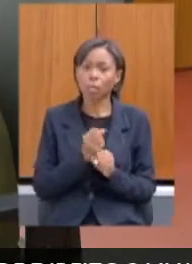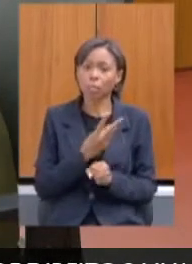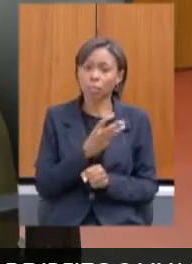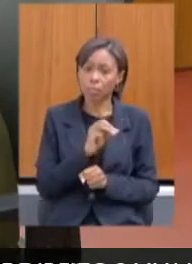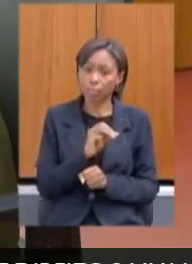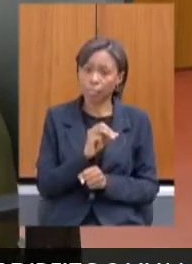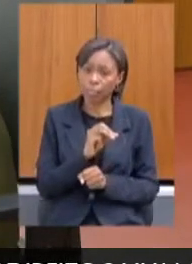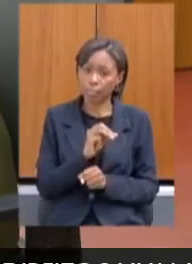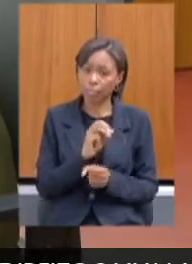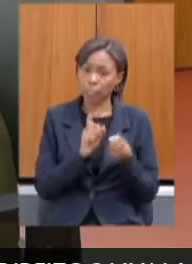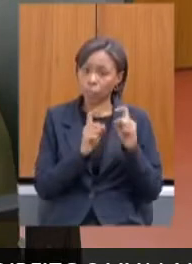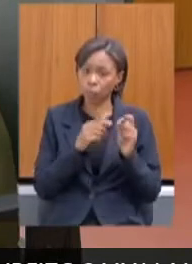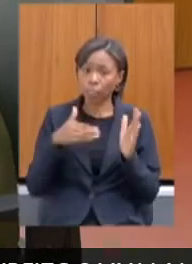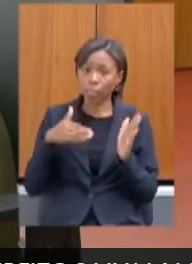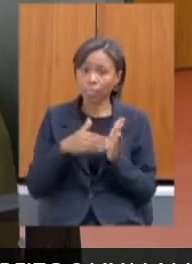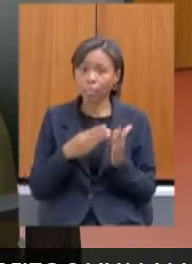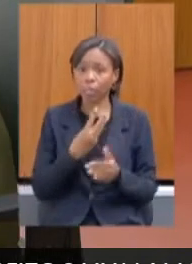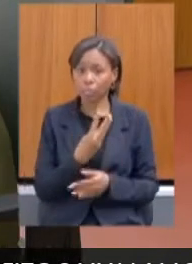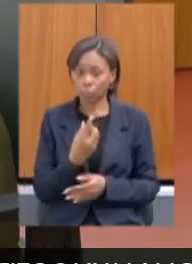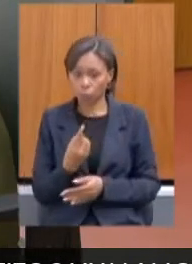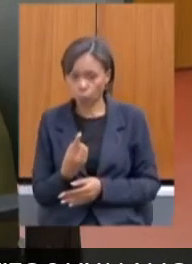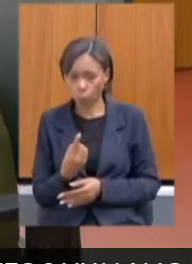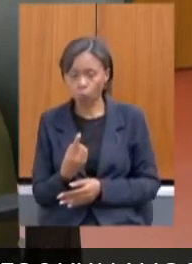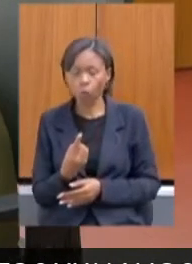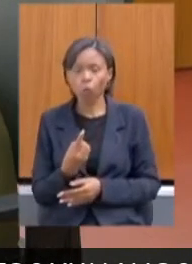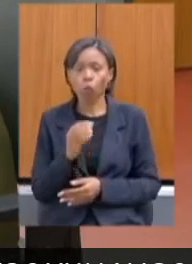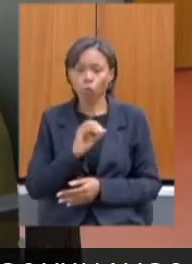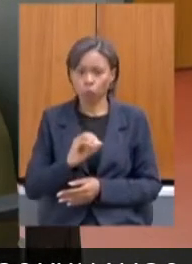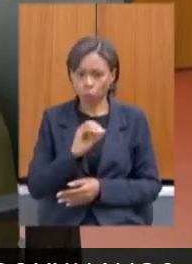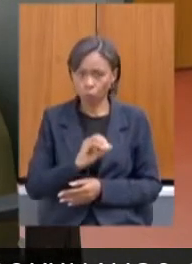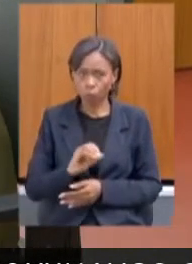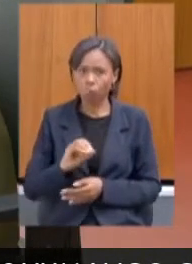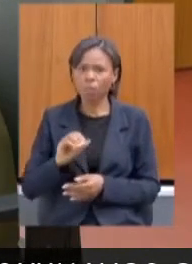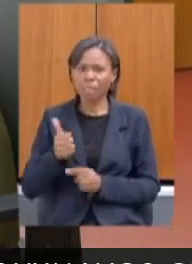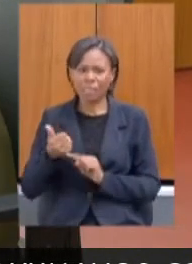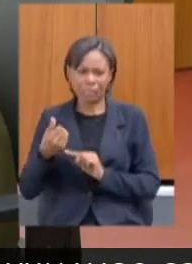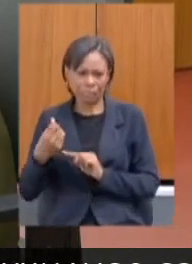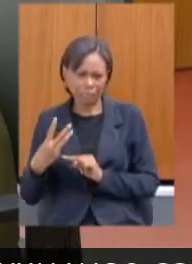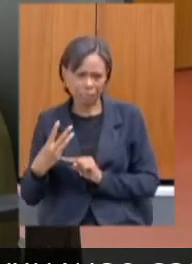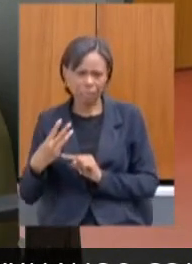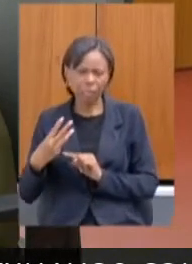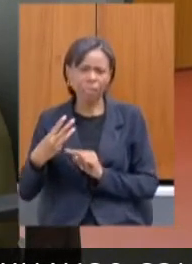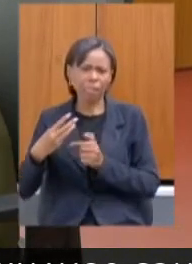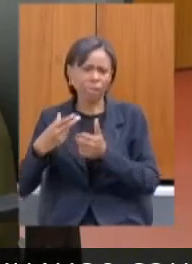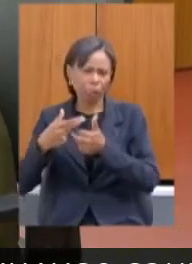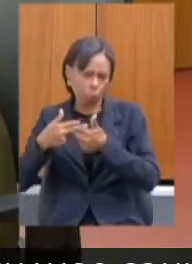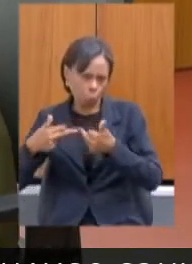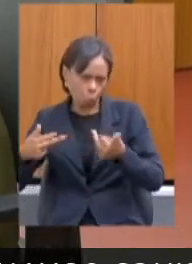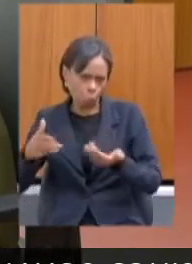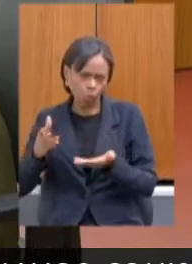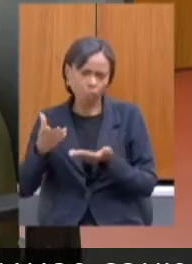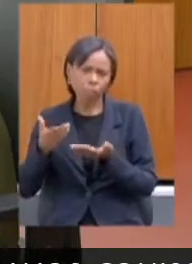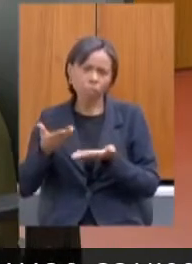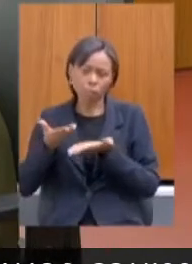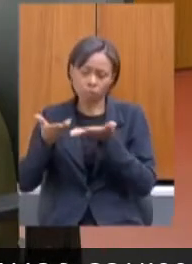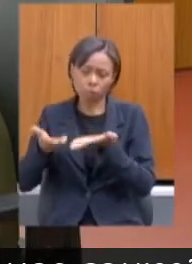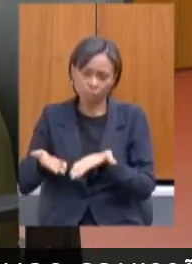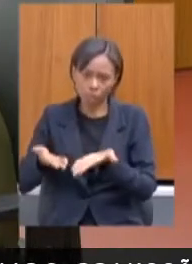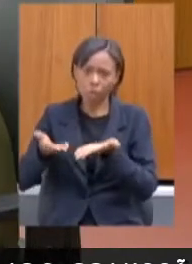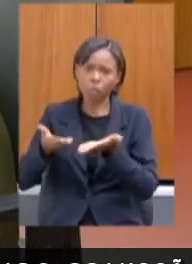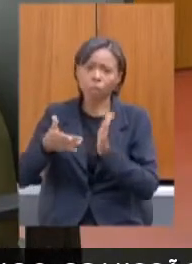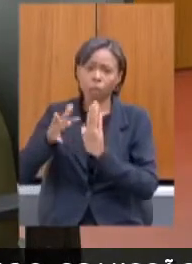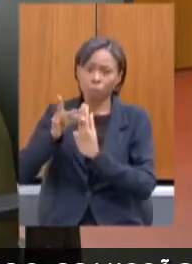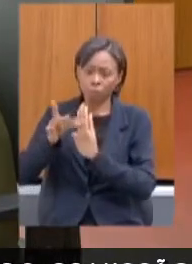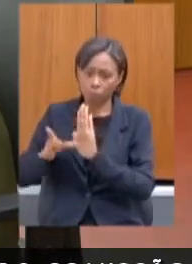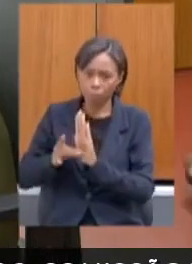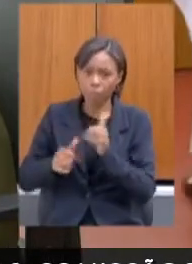dia 31 do 10 foram 13 casos pautados na mesa 105 encaminhamentos pautados